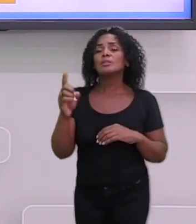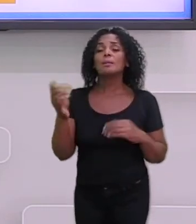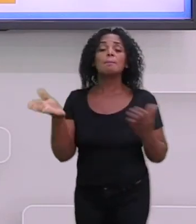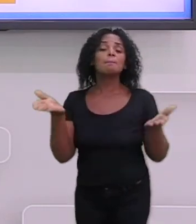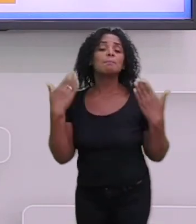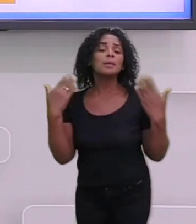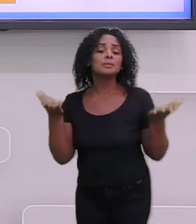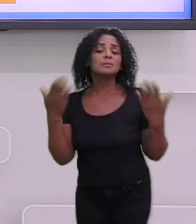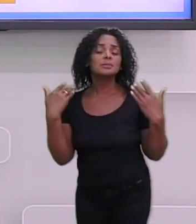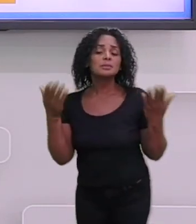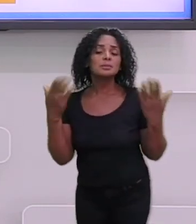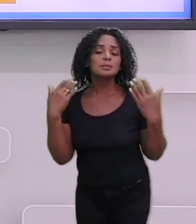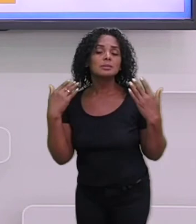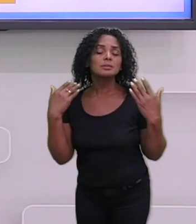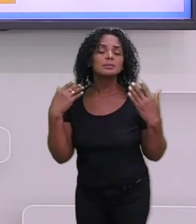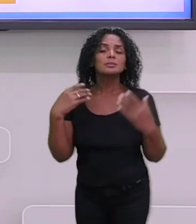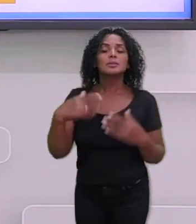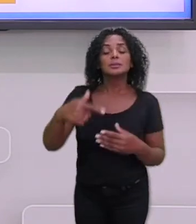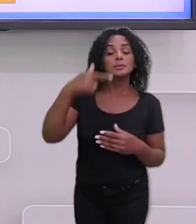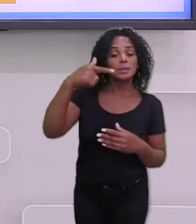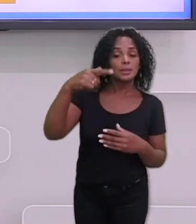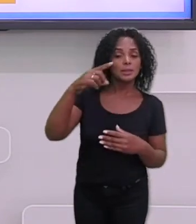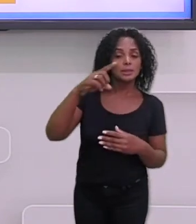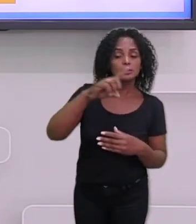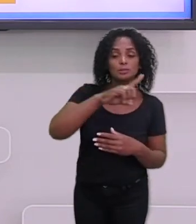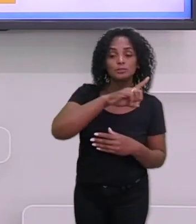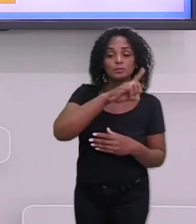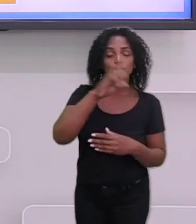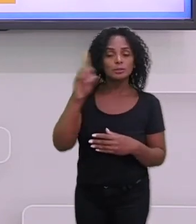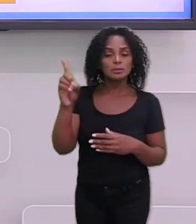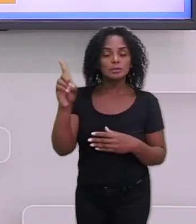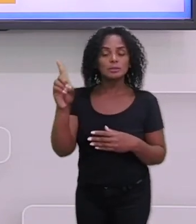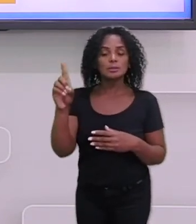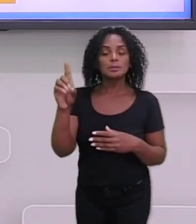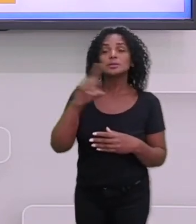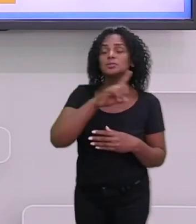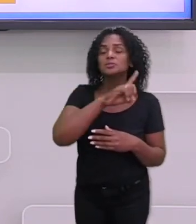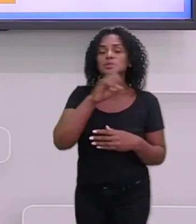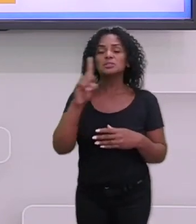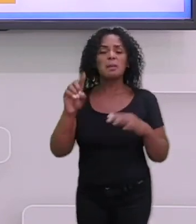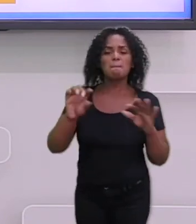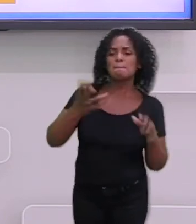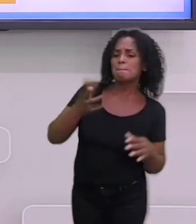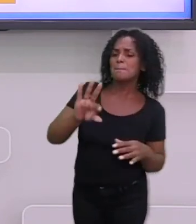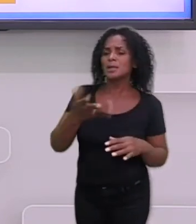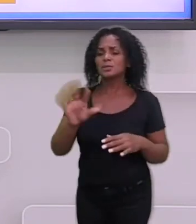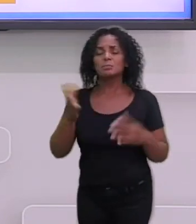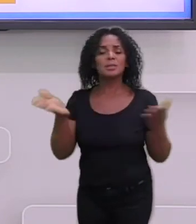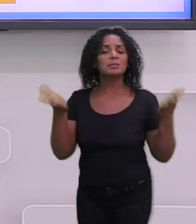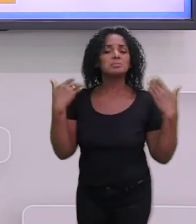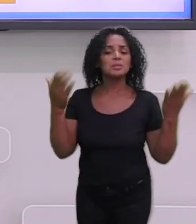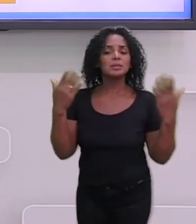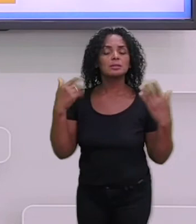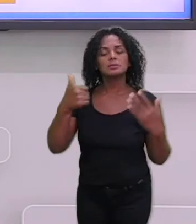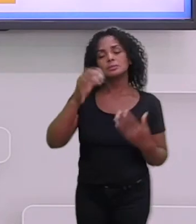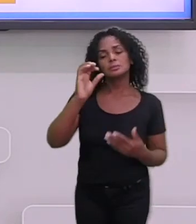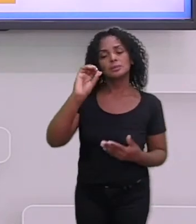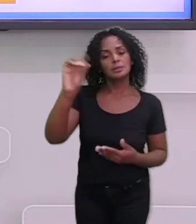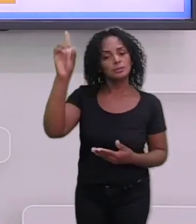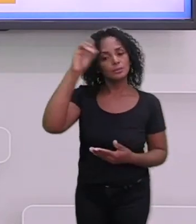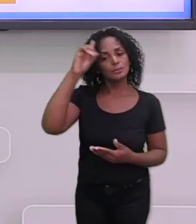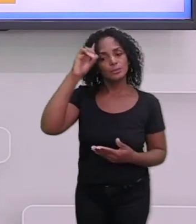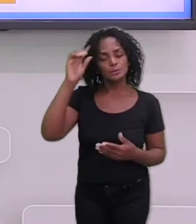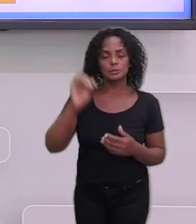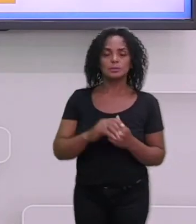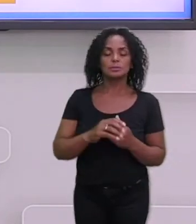dez dias. Por isso que na época do calor tem o aumento dessa doença, porque é o aumento da